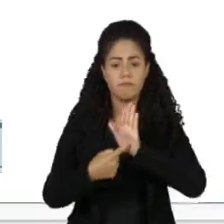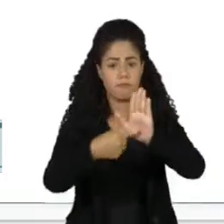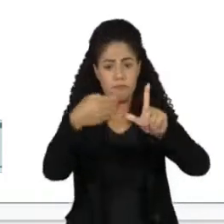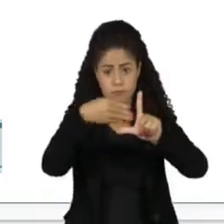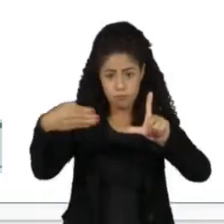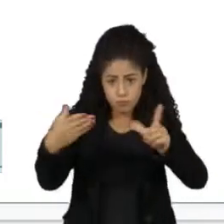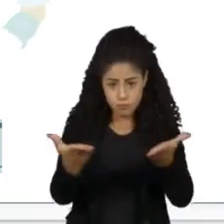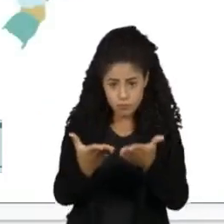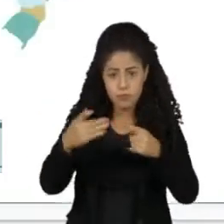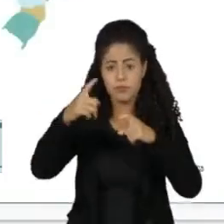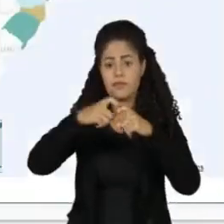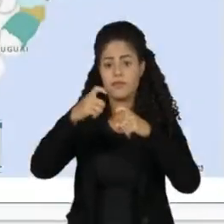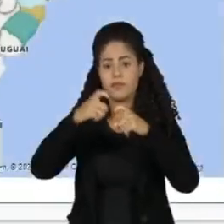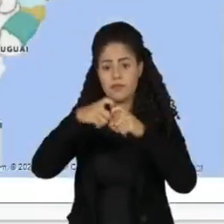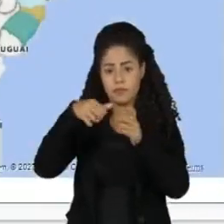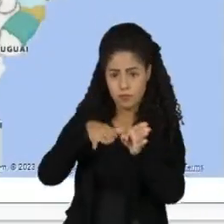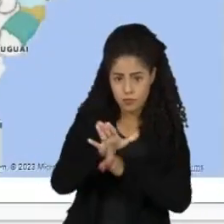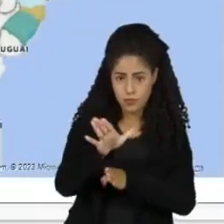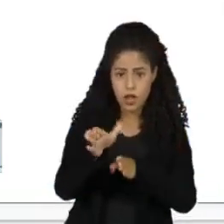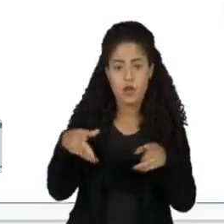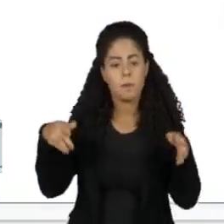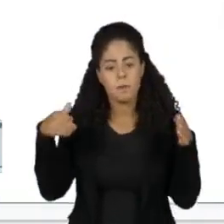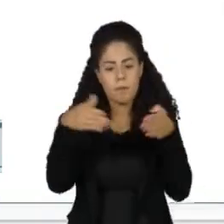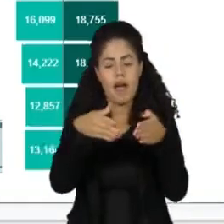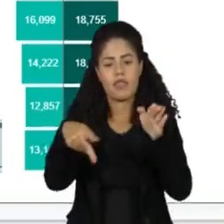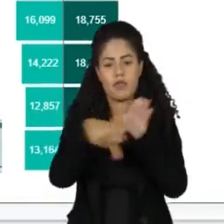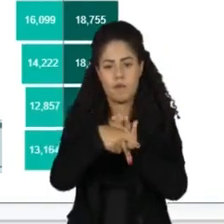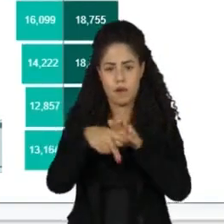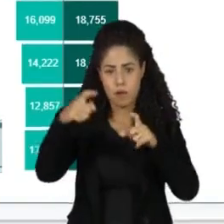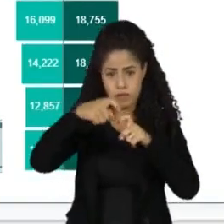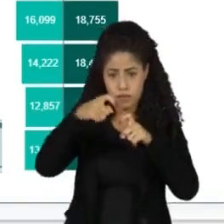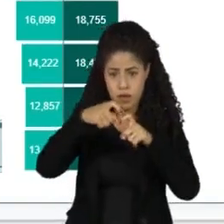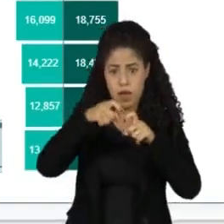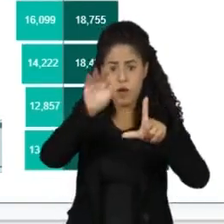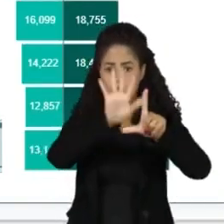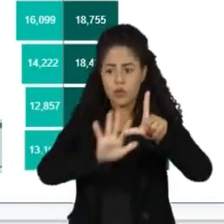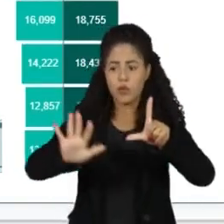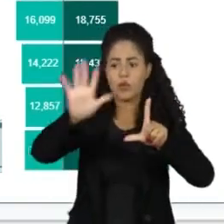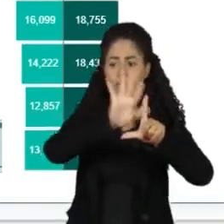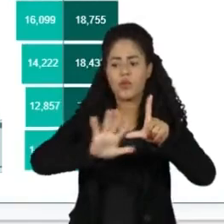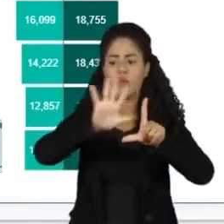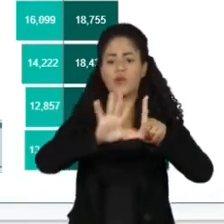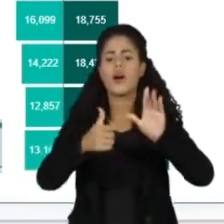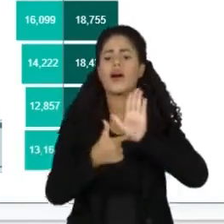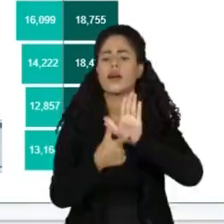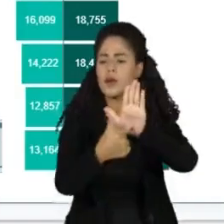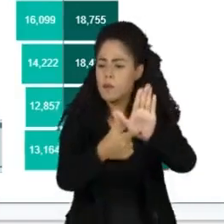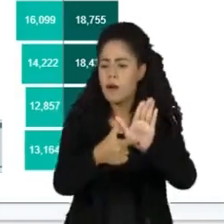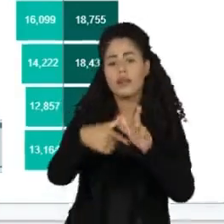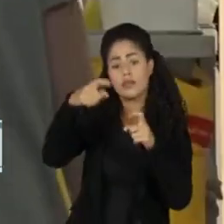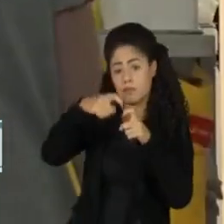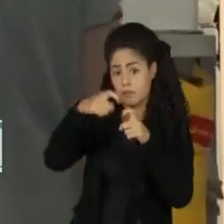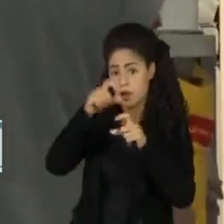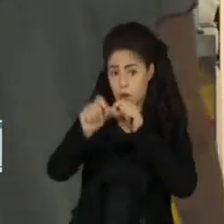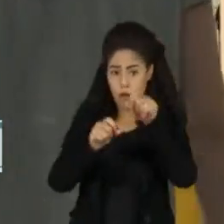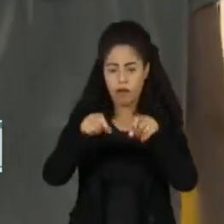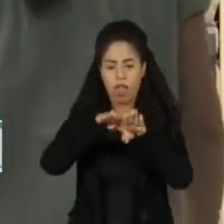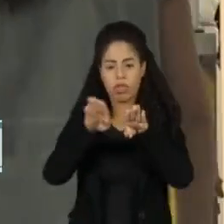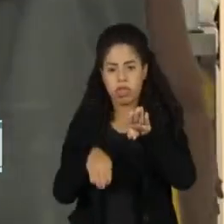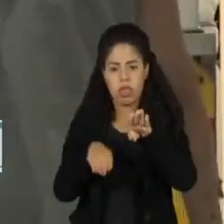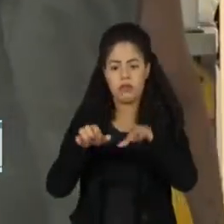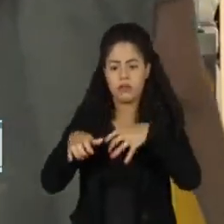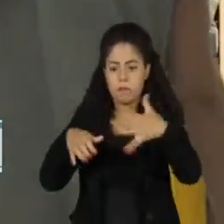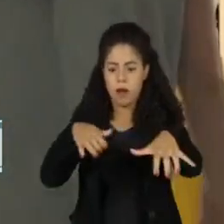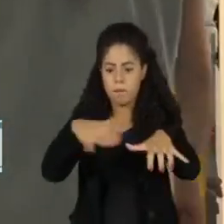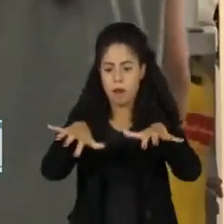recém-lançada pelo Conselho Federal de Medicina. A radiografia do setor no Brasil, entre outros tópicos, revela desigualdade na